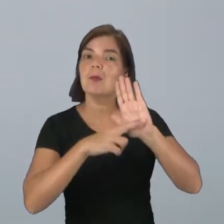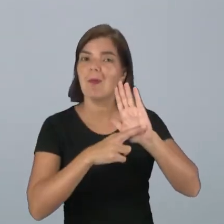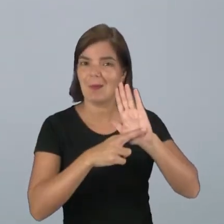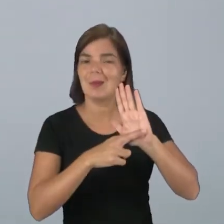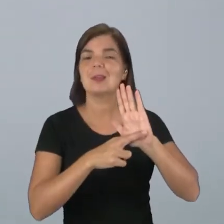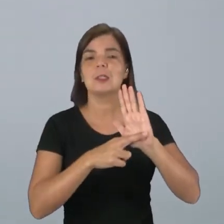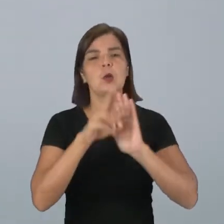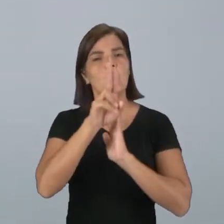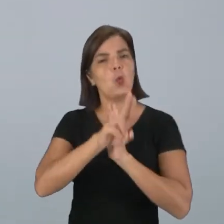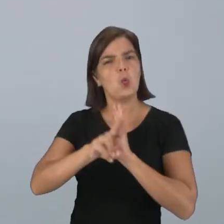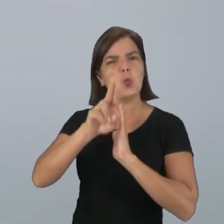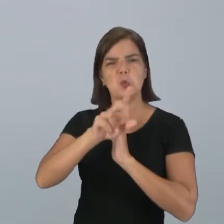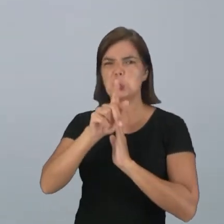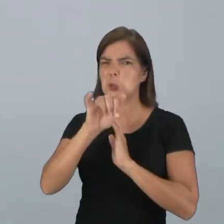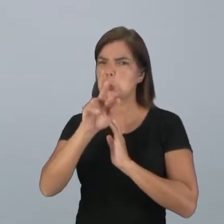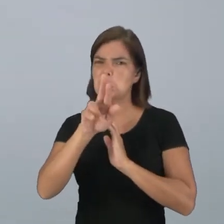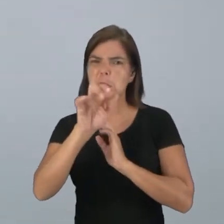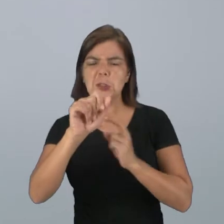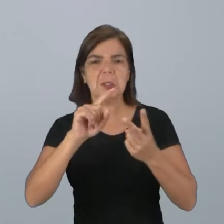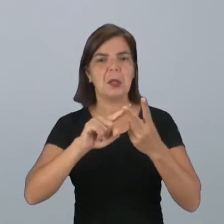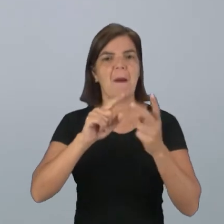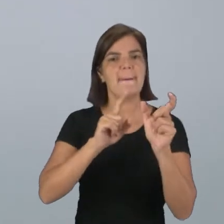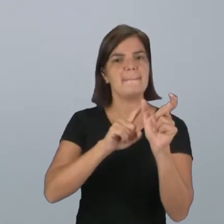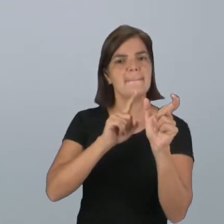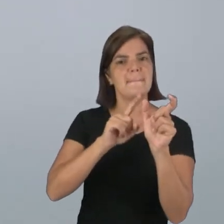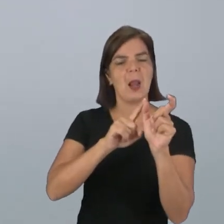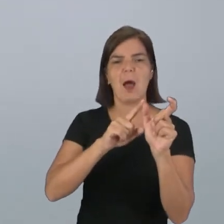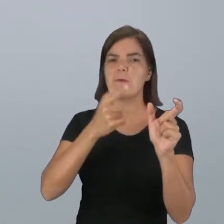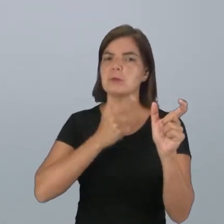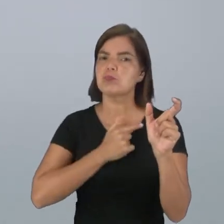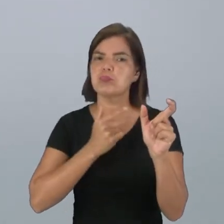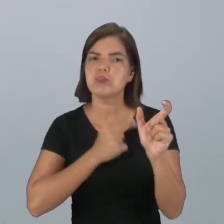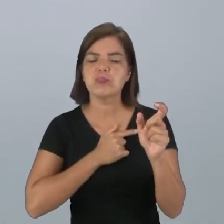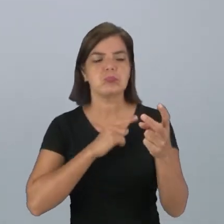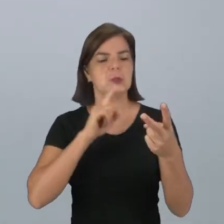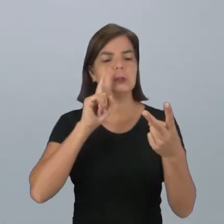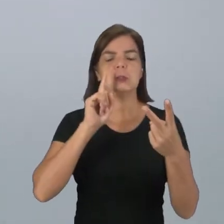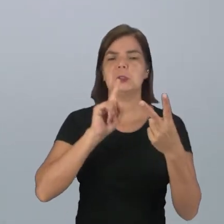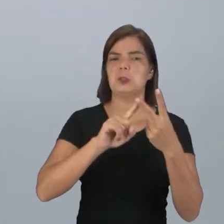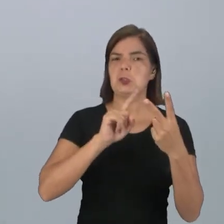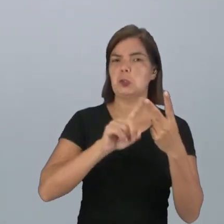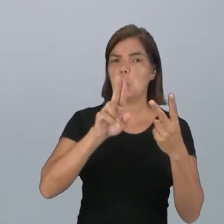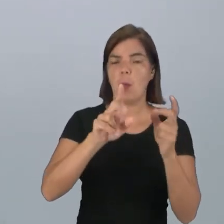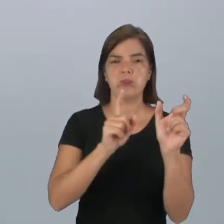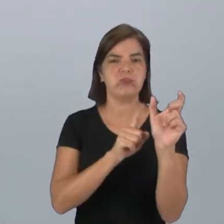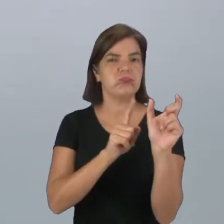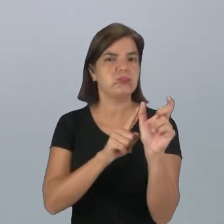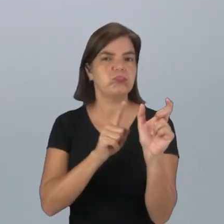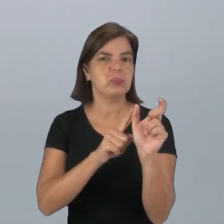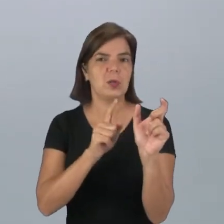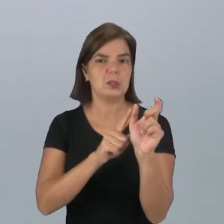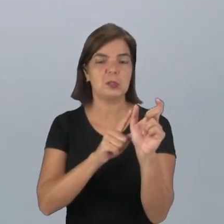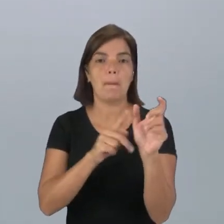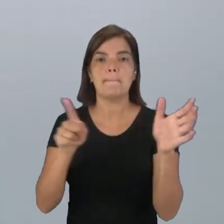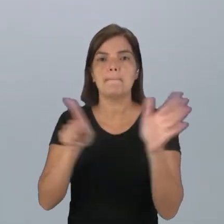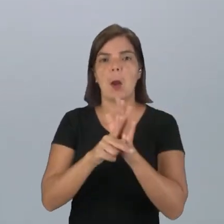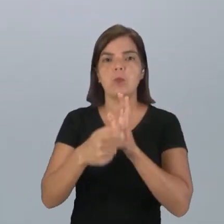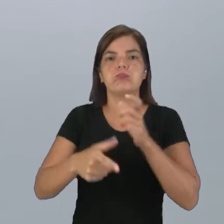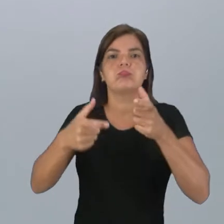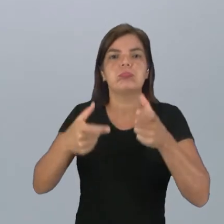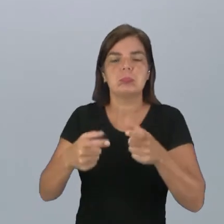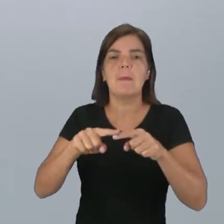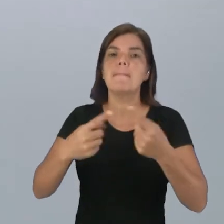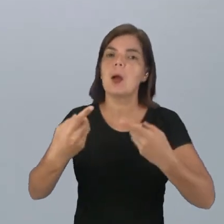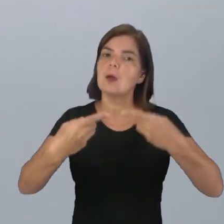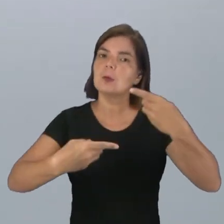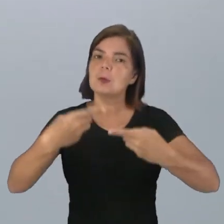sem uso de gíria, sem uso de palavrões, sem uso de termos coloquiais. Então, o